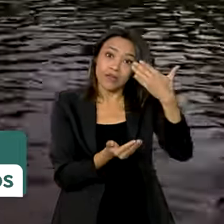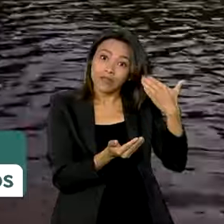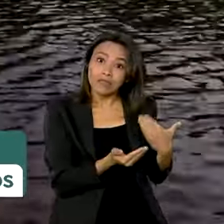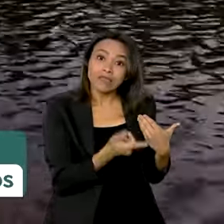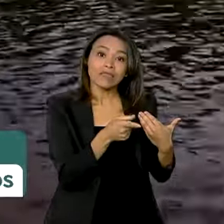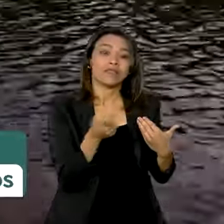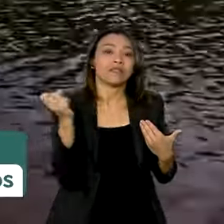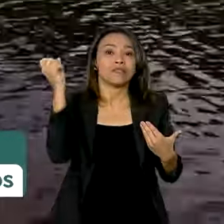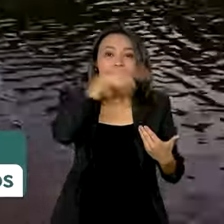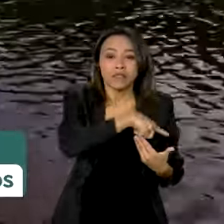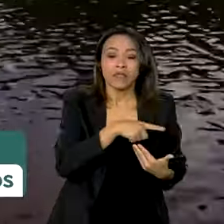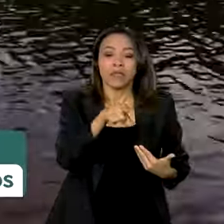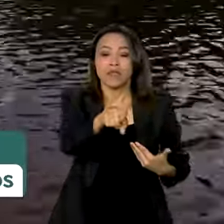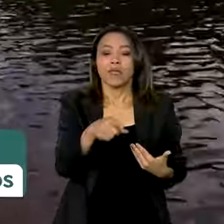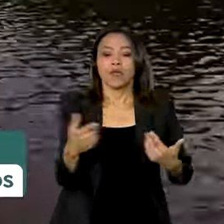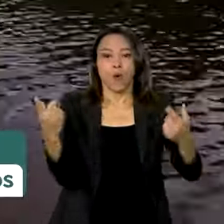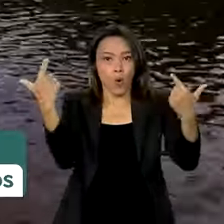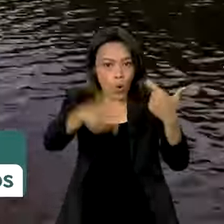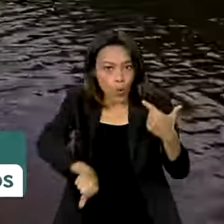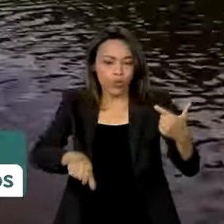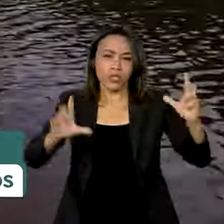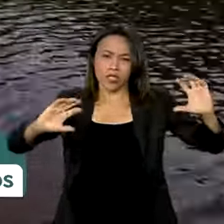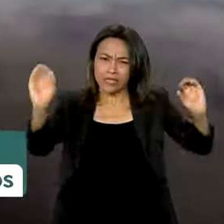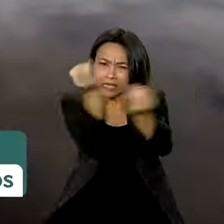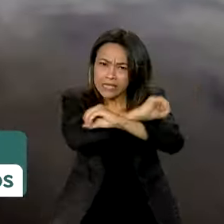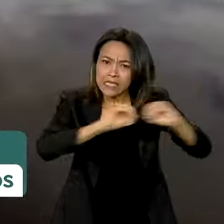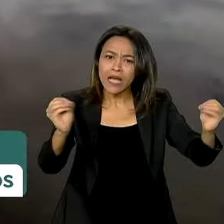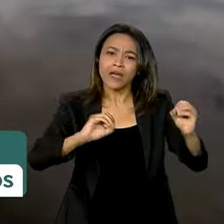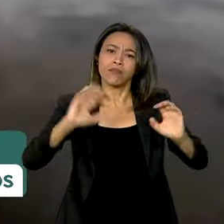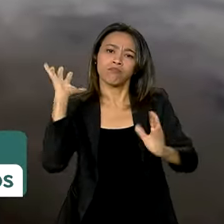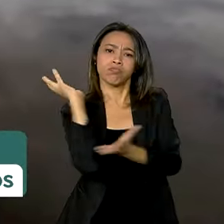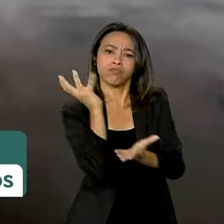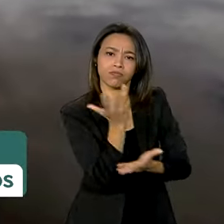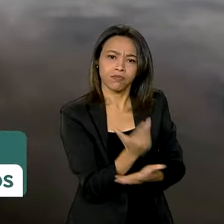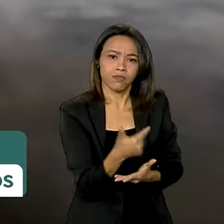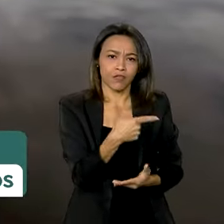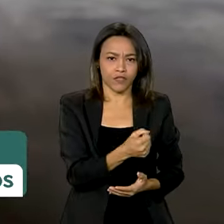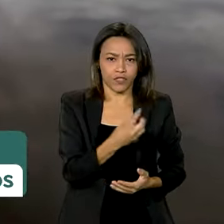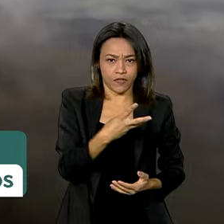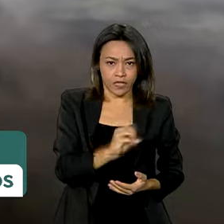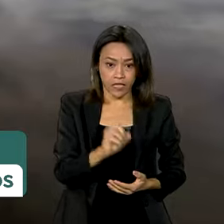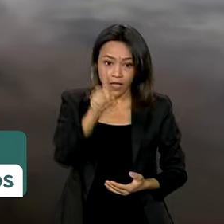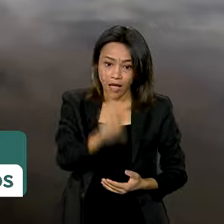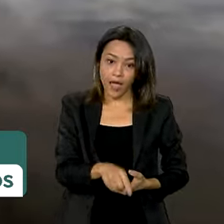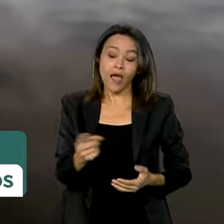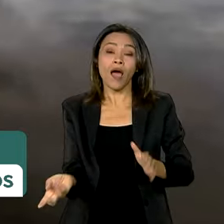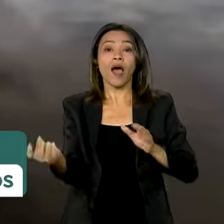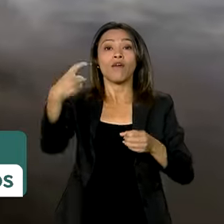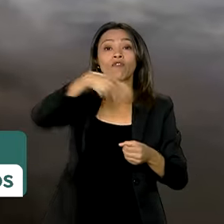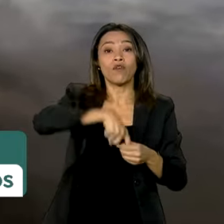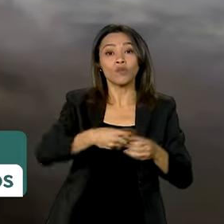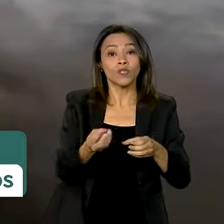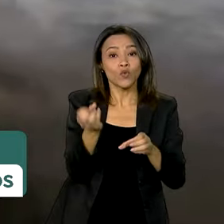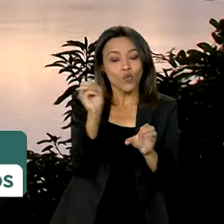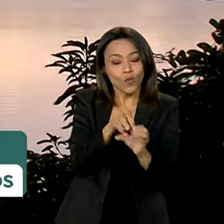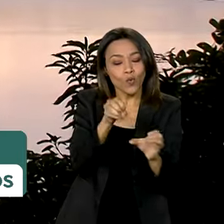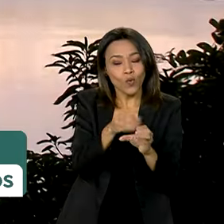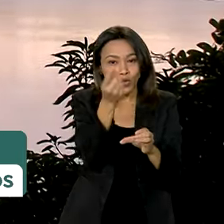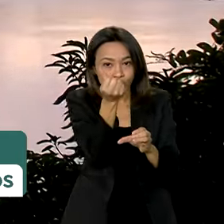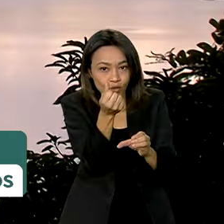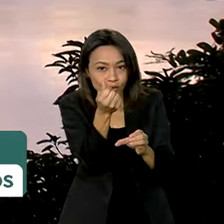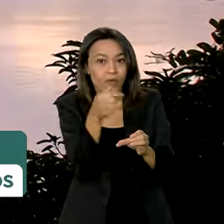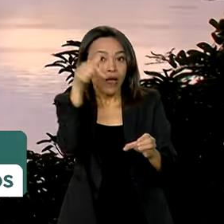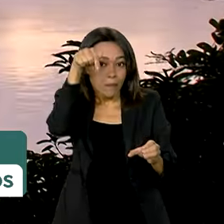Outra ação em direção ao desmatamento zero até 2030 foi a retomada do Fundo Clima. Para este ano, estão